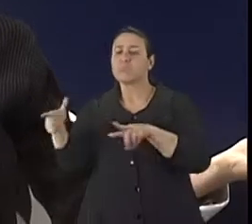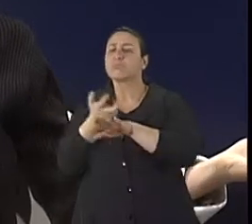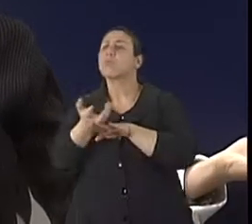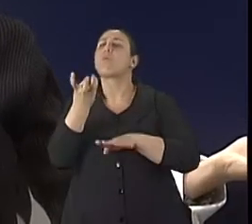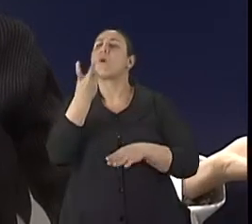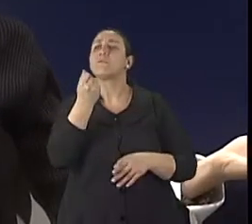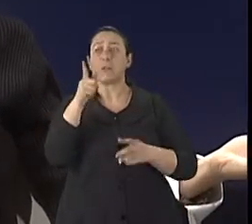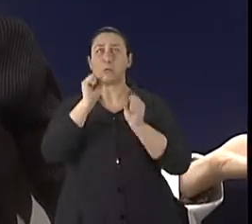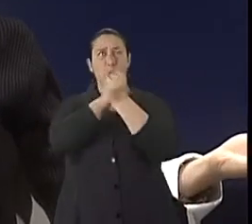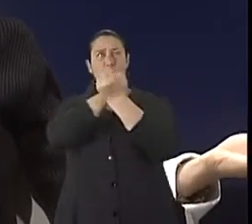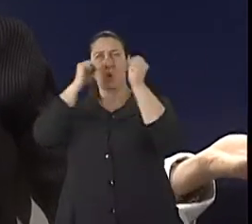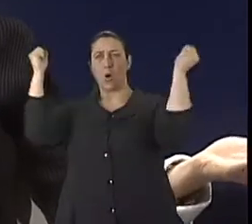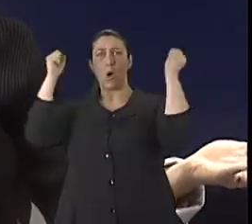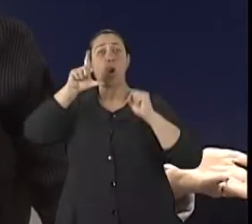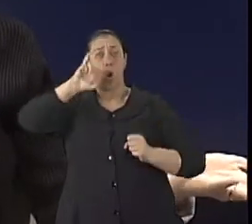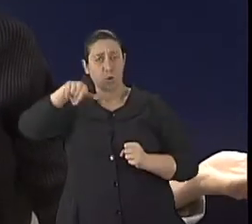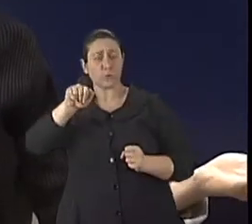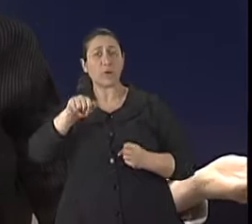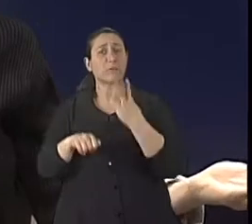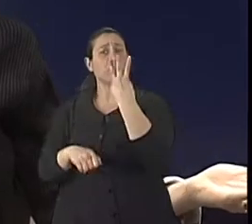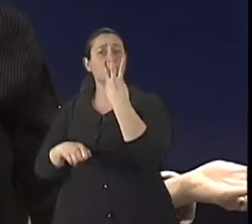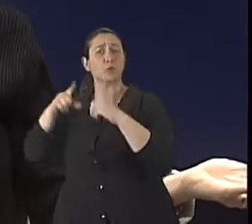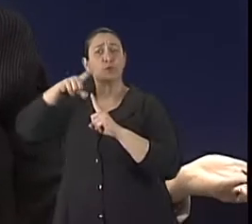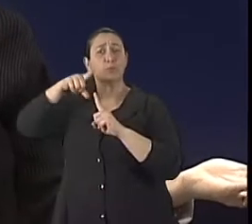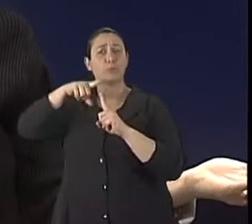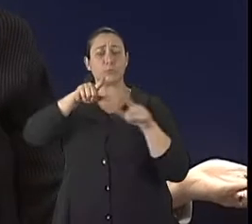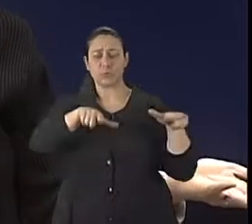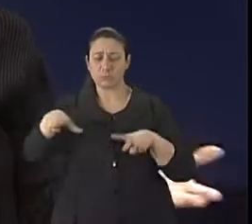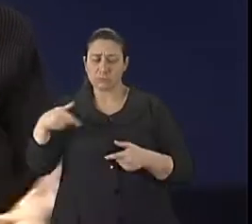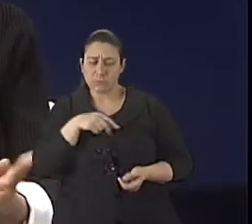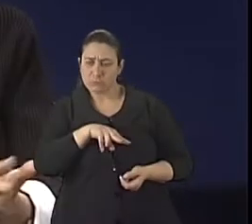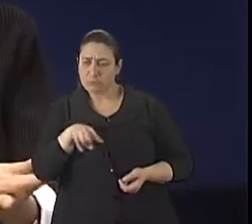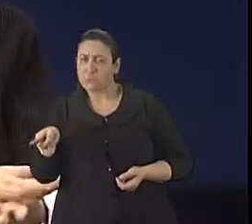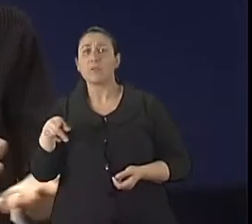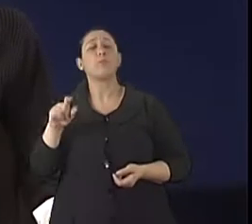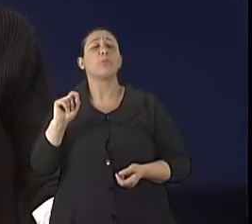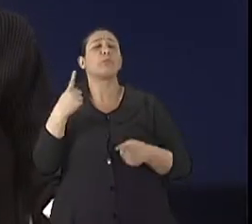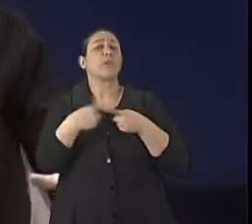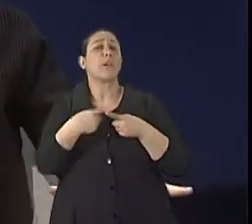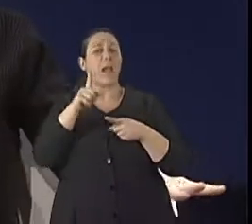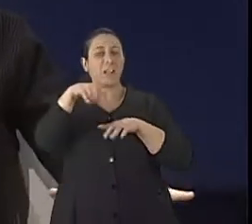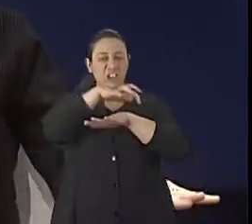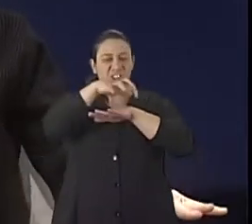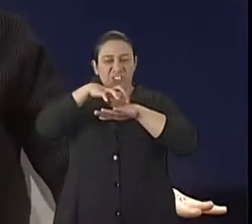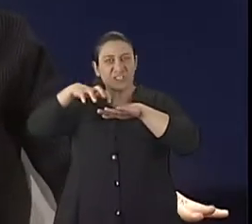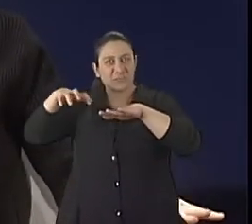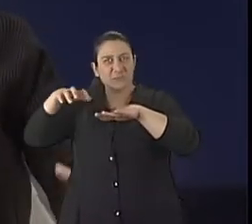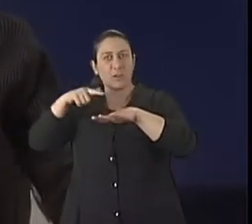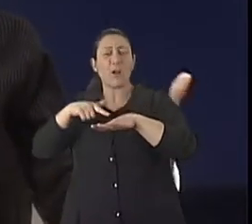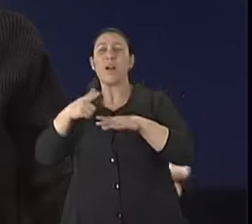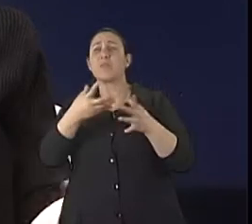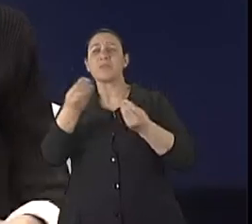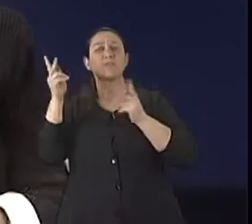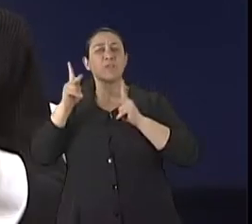Numa loja gigante. Por quê? Eles são horrorosos. Horrorosos, né? Só aqueles pisos crespos. Então, os bonitinhos sobraram três.